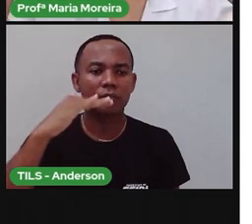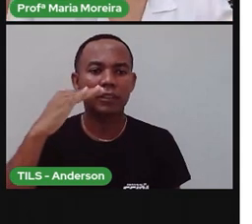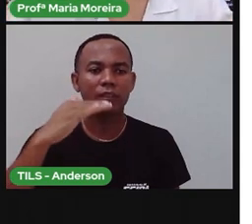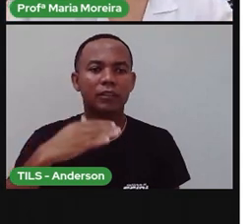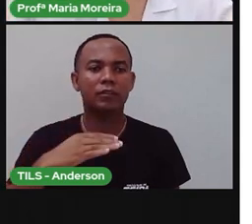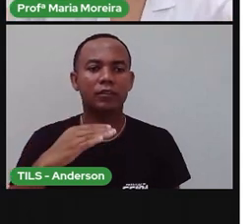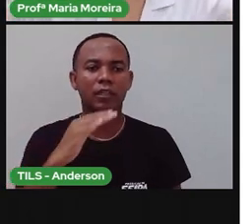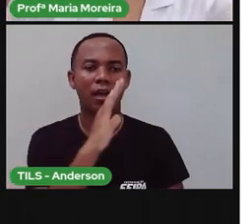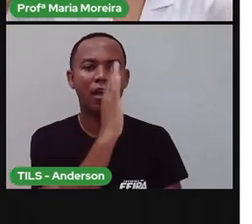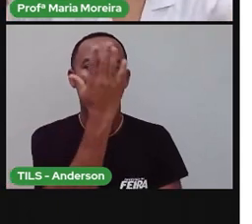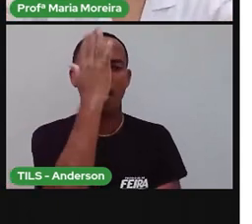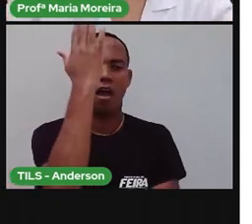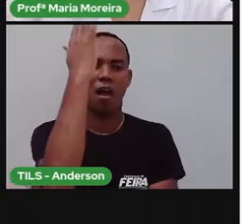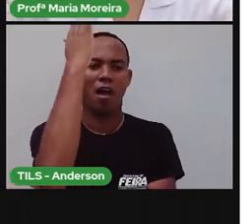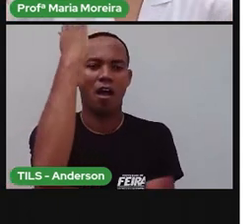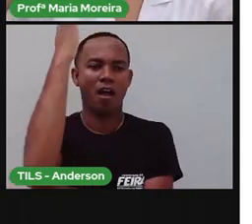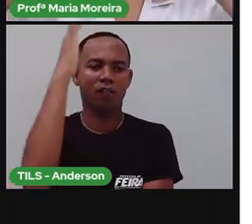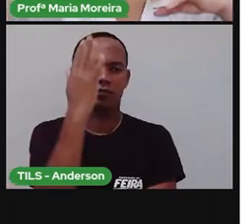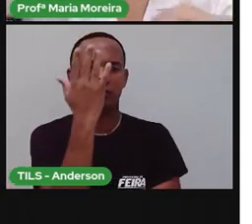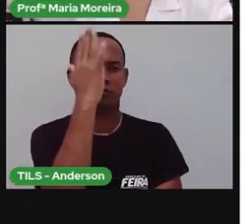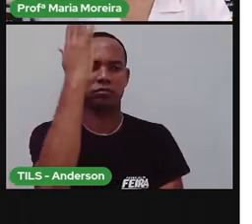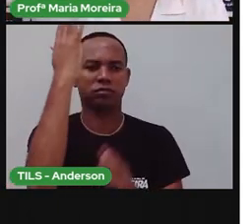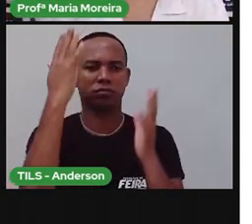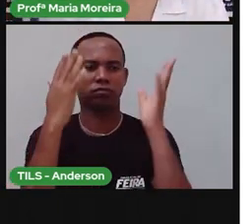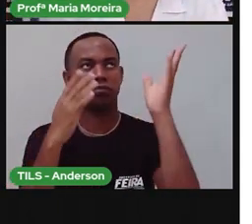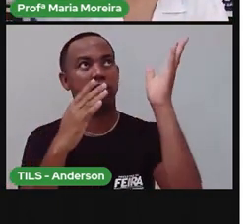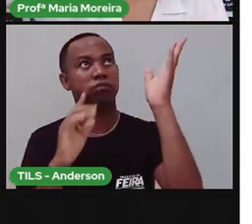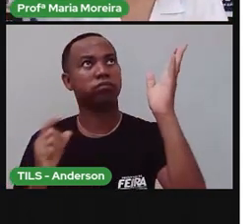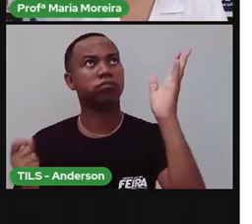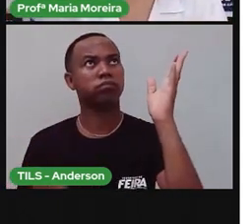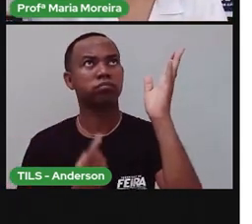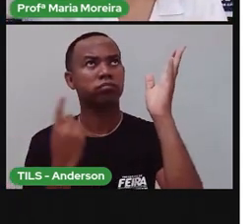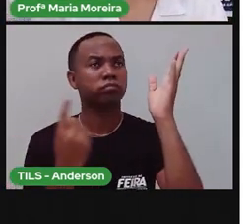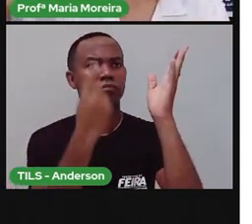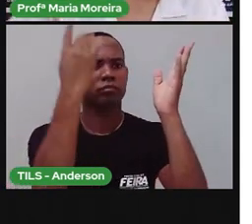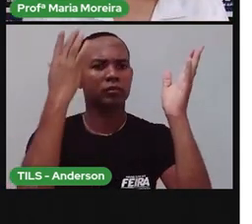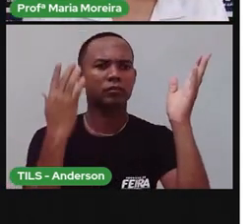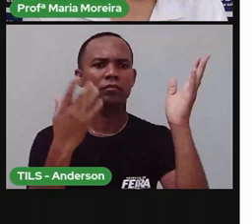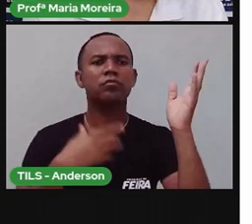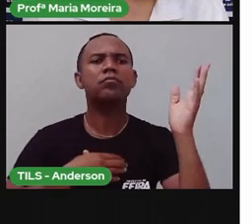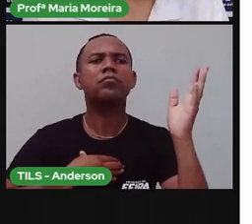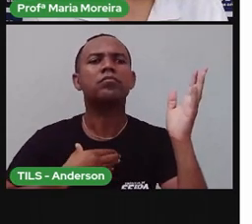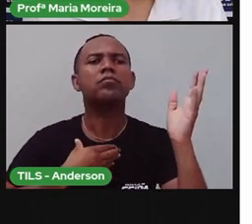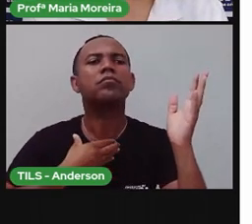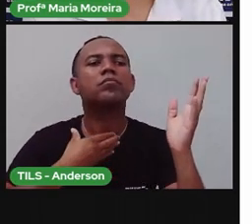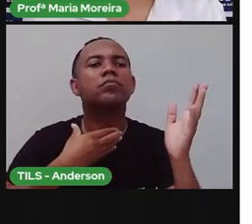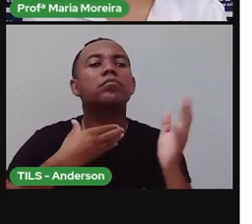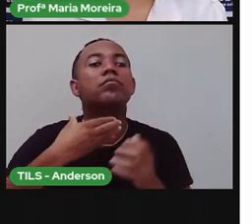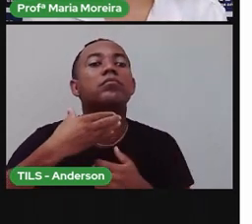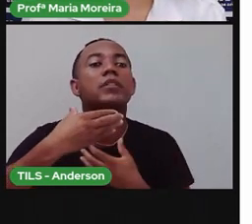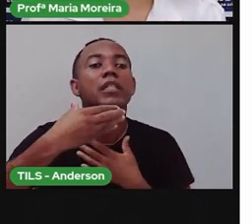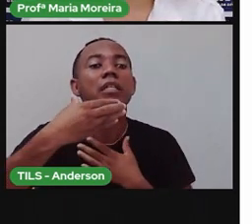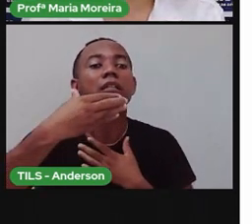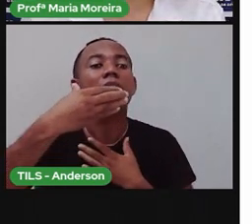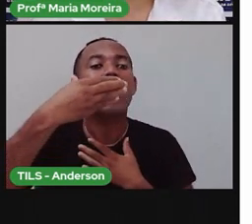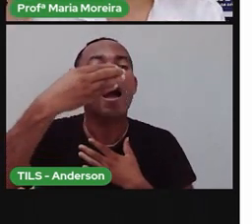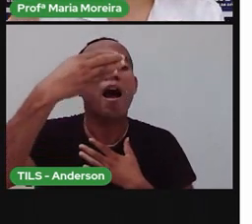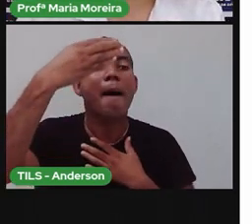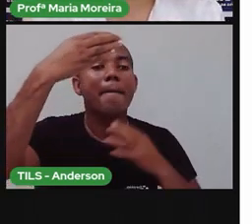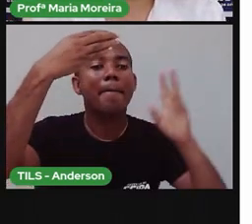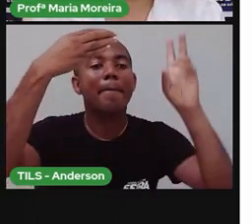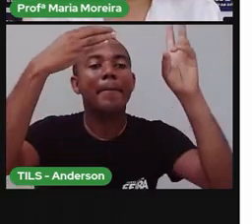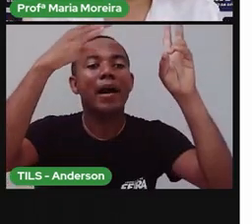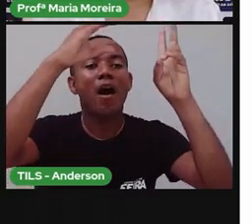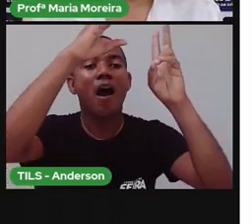árvores, elas foram criando folhas cada vez mais altas, mais altas. E aí, o elas precisavam? De pescoços maiores para